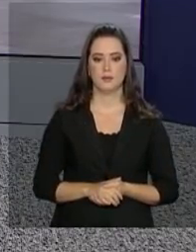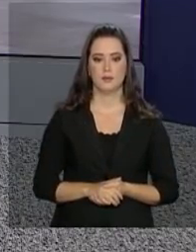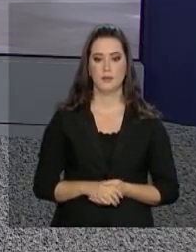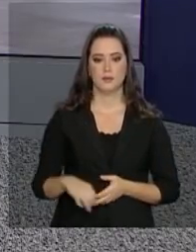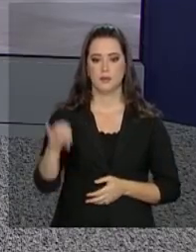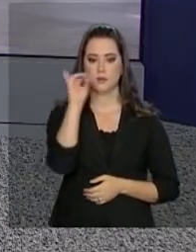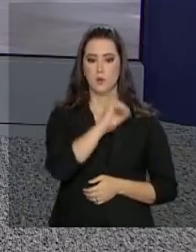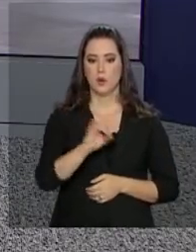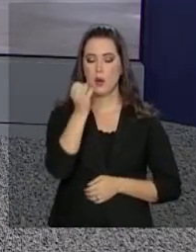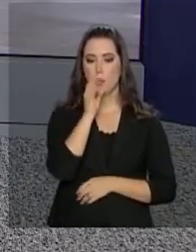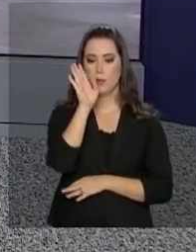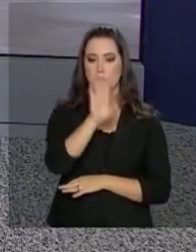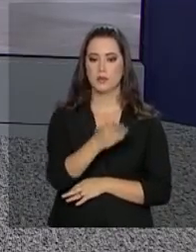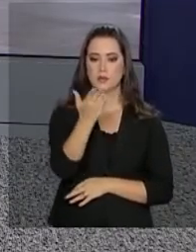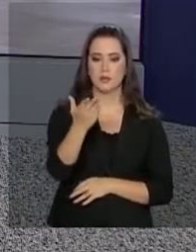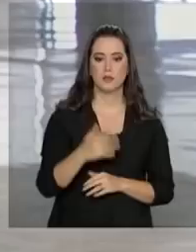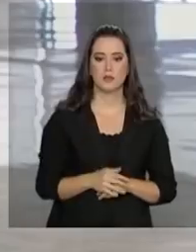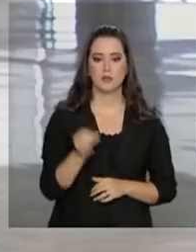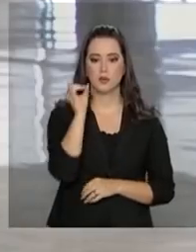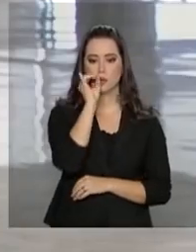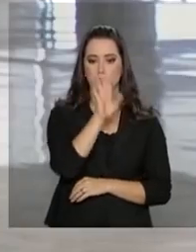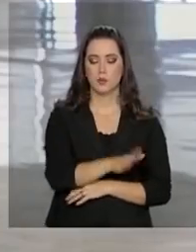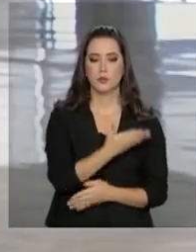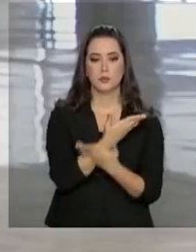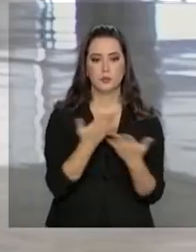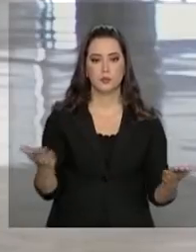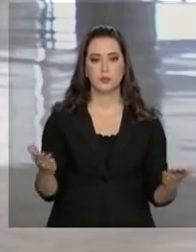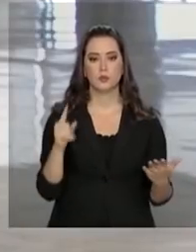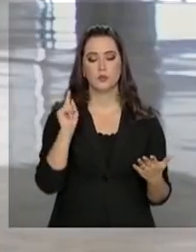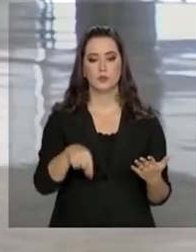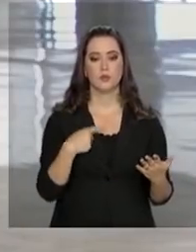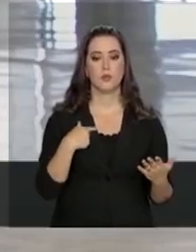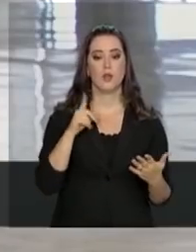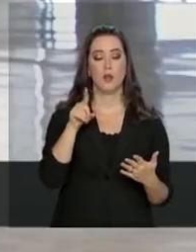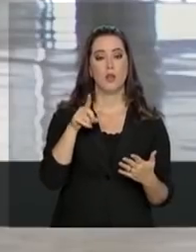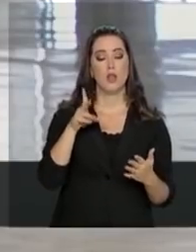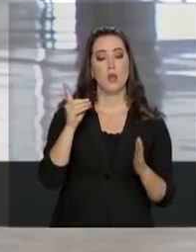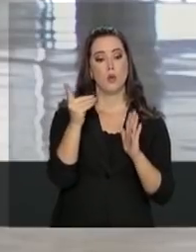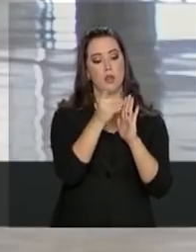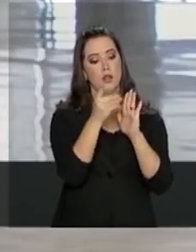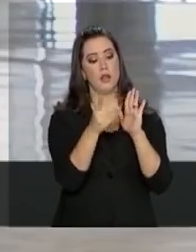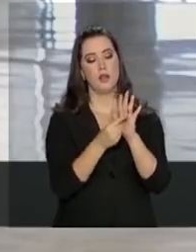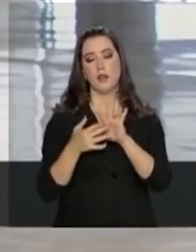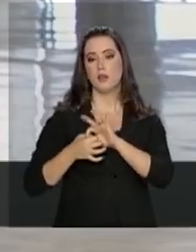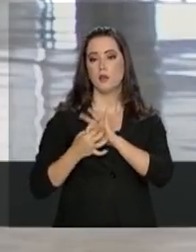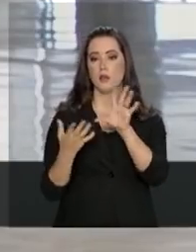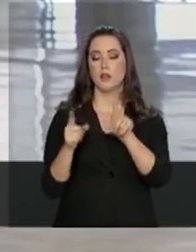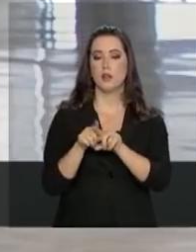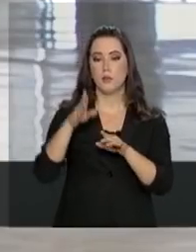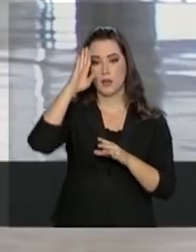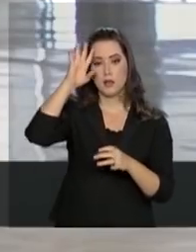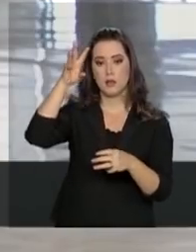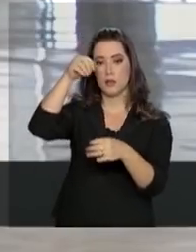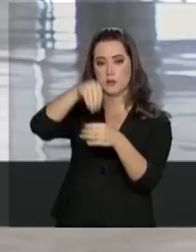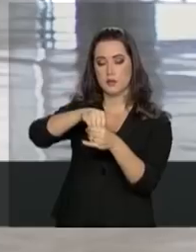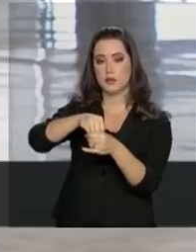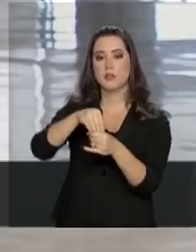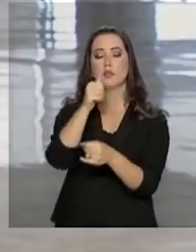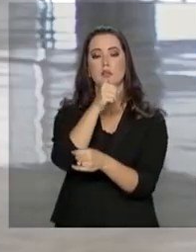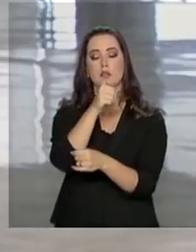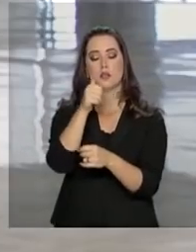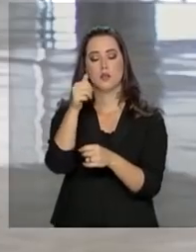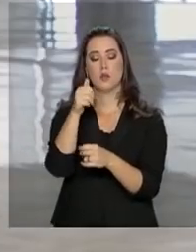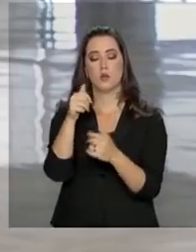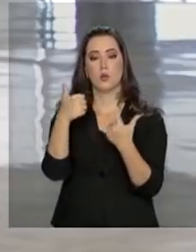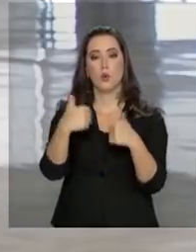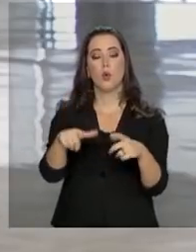Olá, Renata. Boa tarde pra você. Boa tarde a todos. O decreto que autoriza essa intervenção federal no Estado de